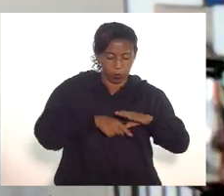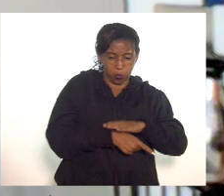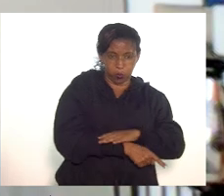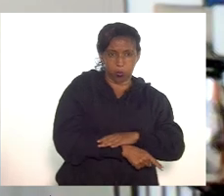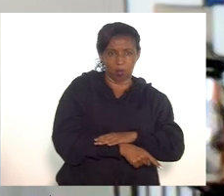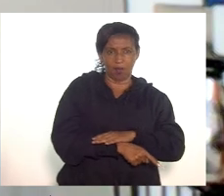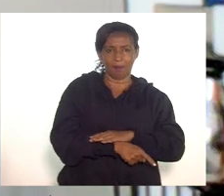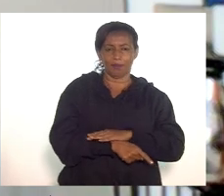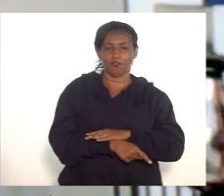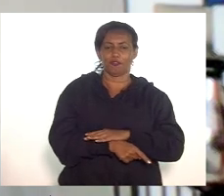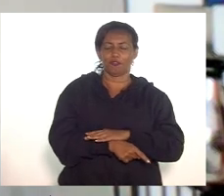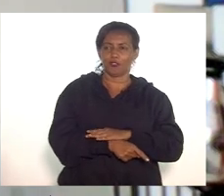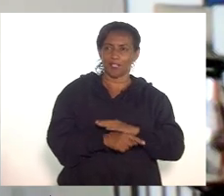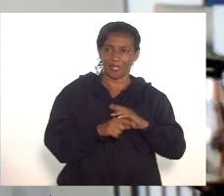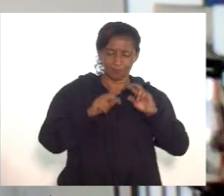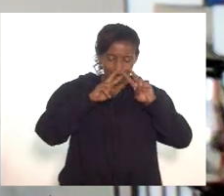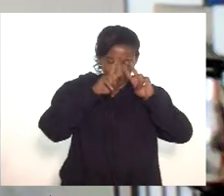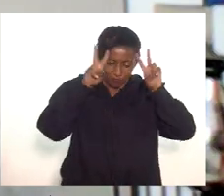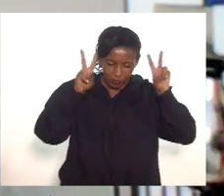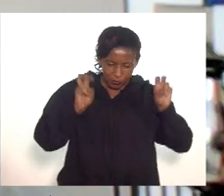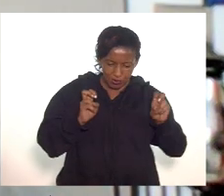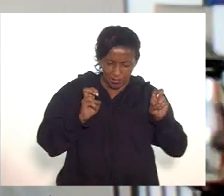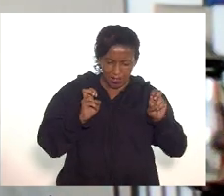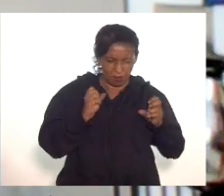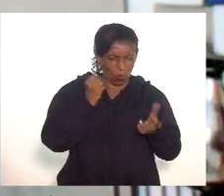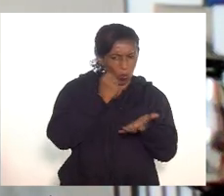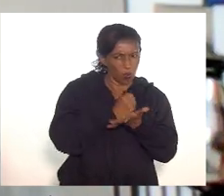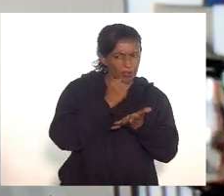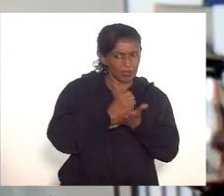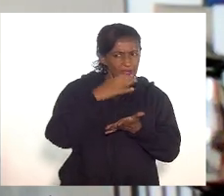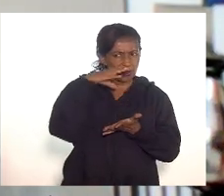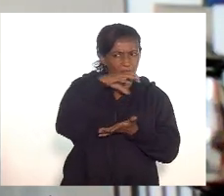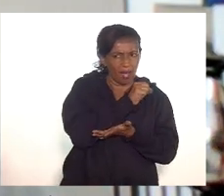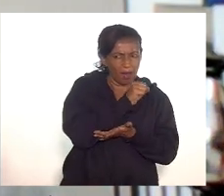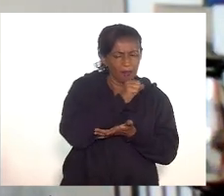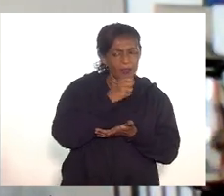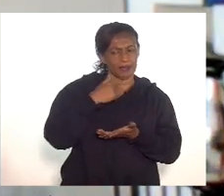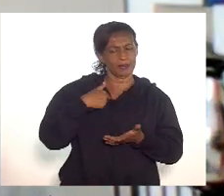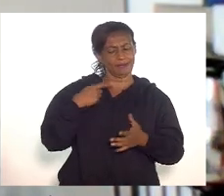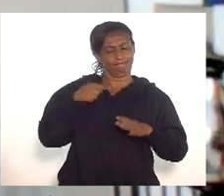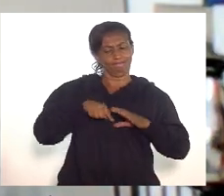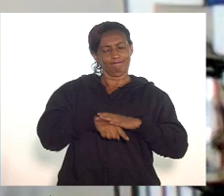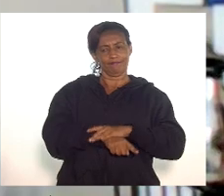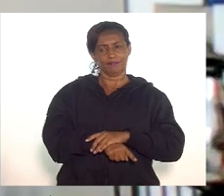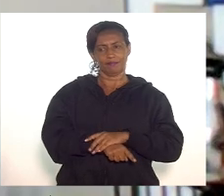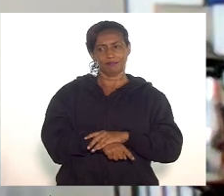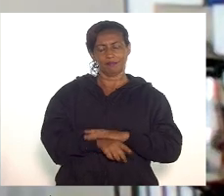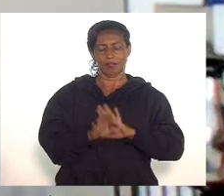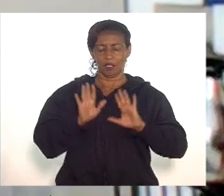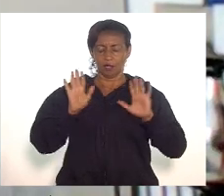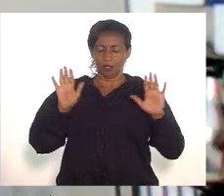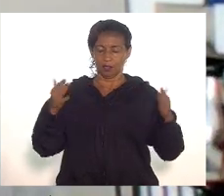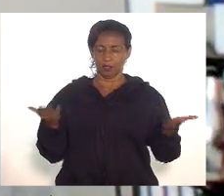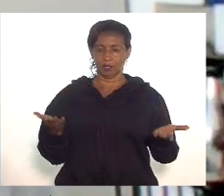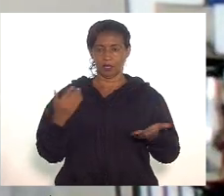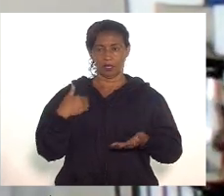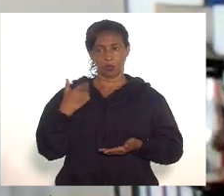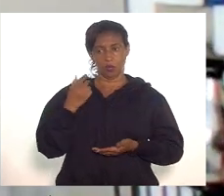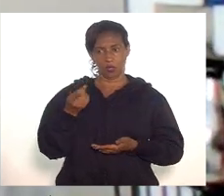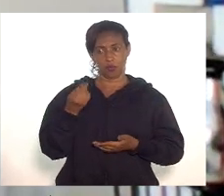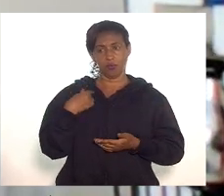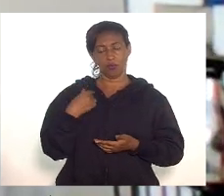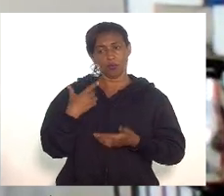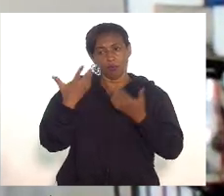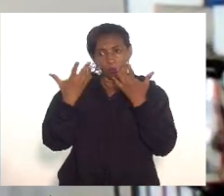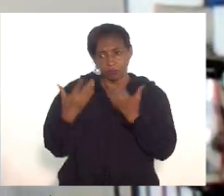de novo nesse tipo de contratação, o requer uma análise mais aprofundada. Então, eu vou dar um parecer